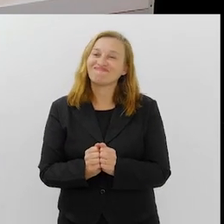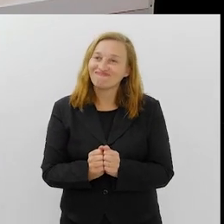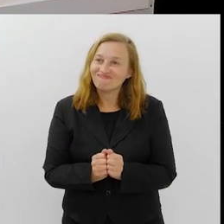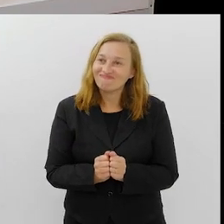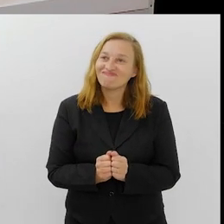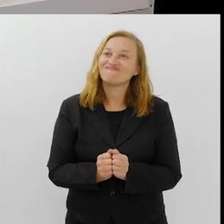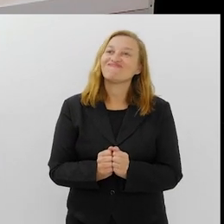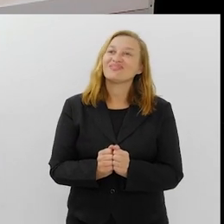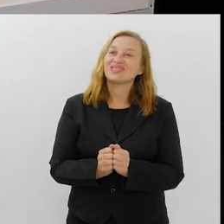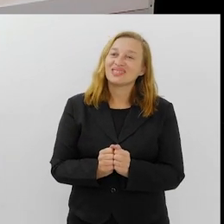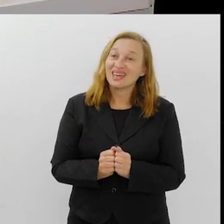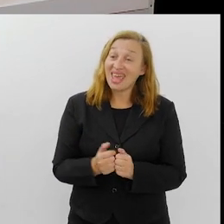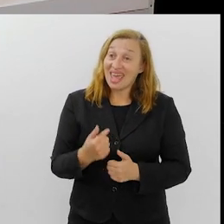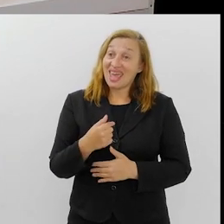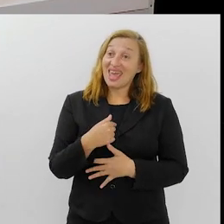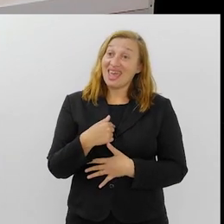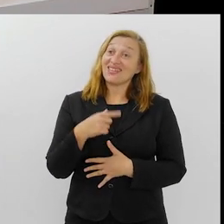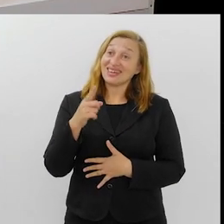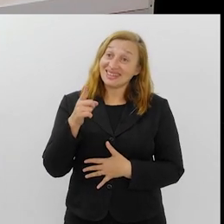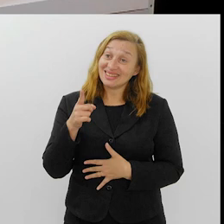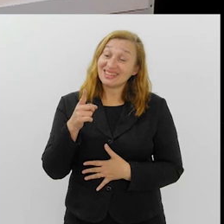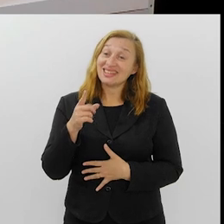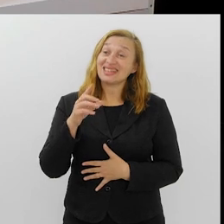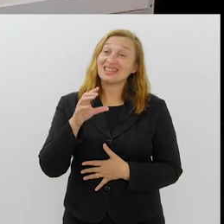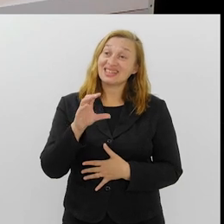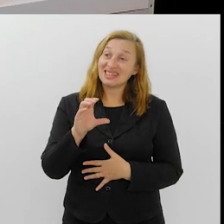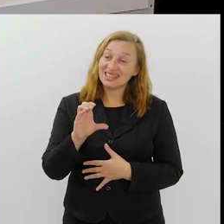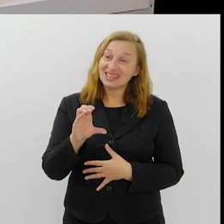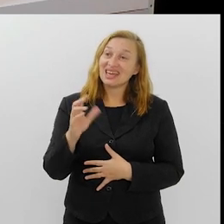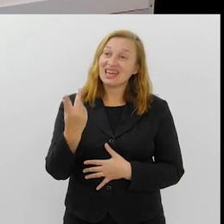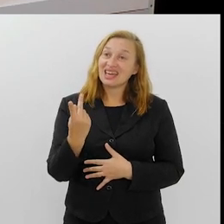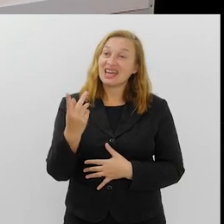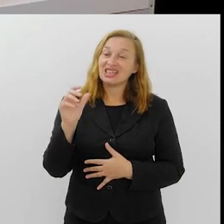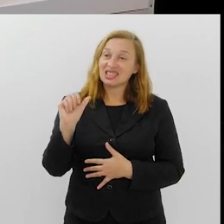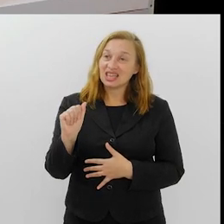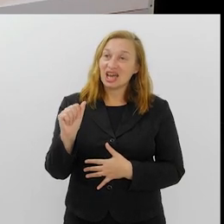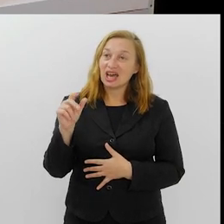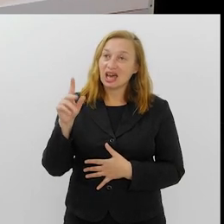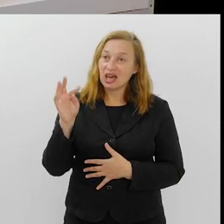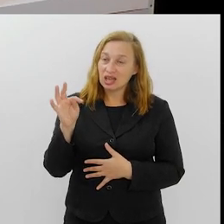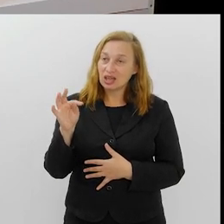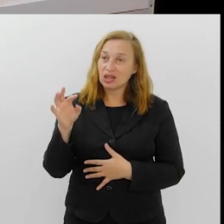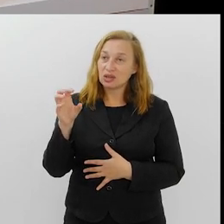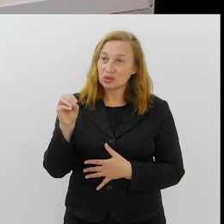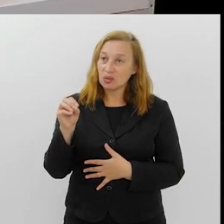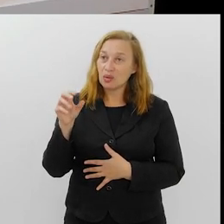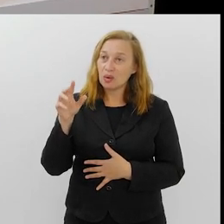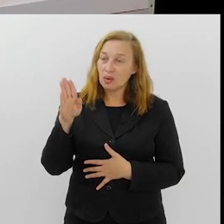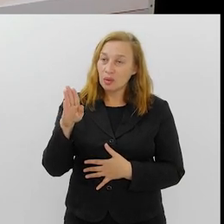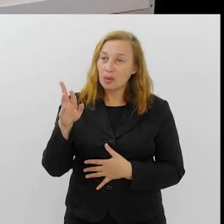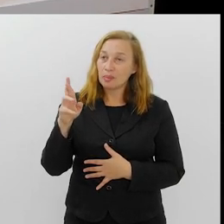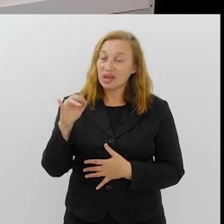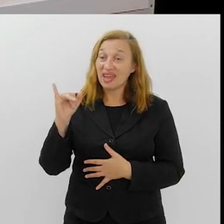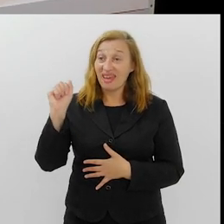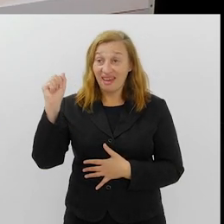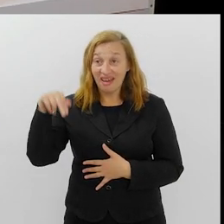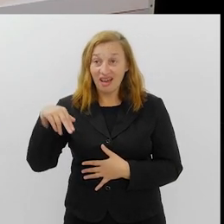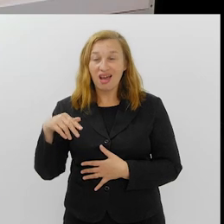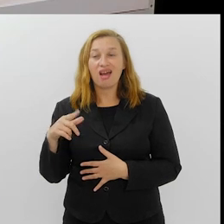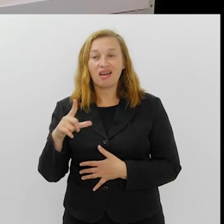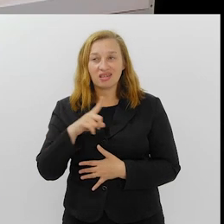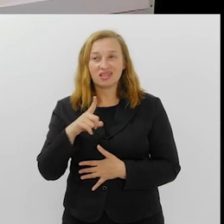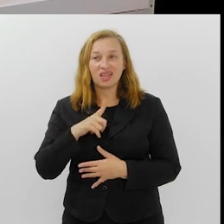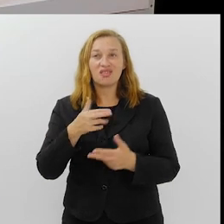mais gente, Moussa, eu, Chateaubriand, o Léo Chateaubriand, tá isso aí, todo mundo.